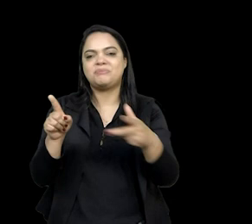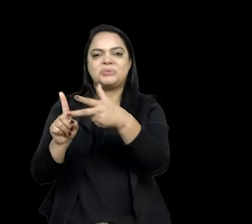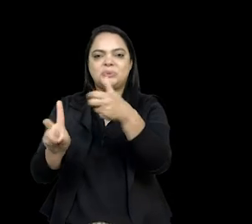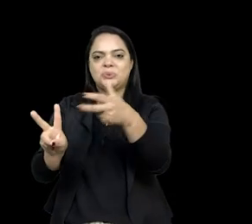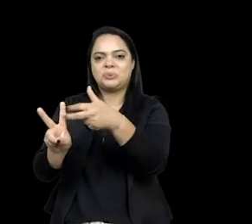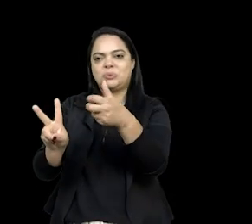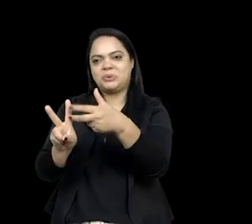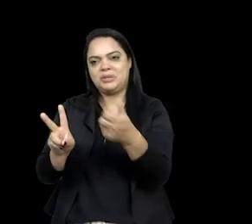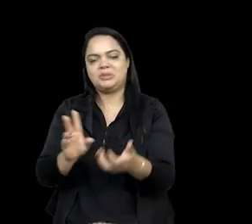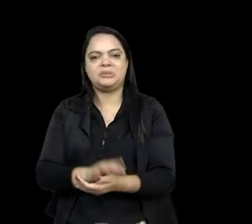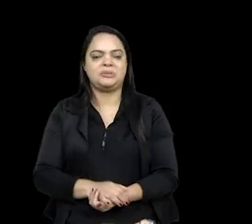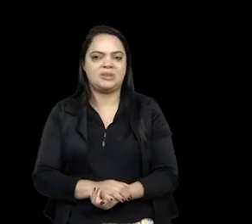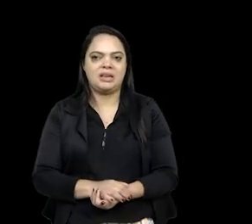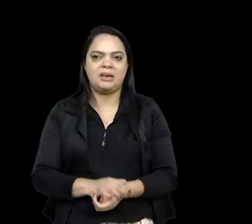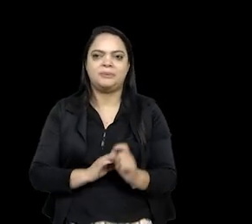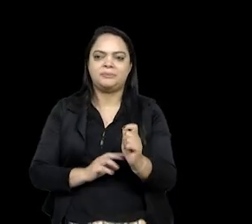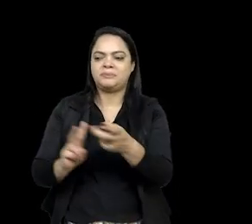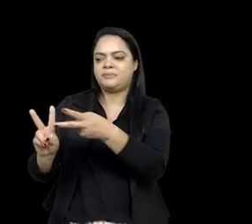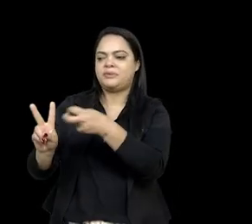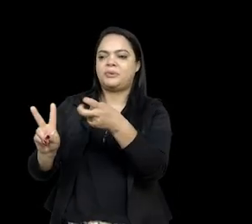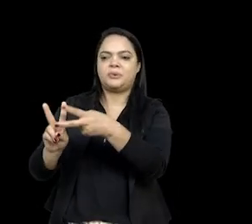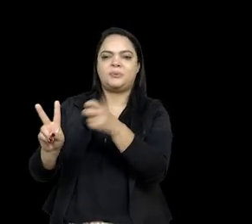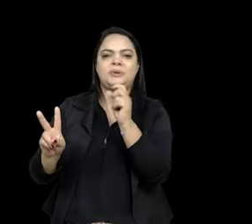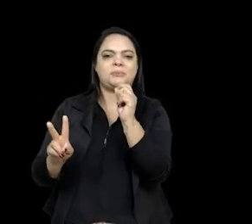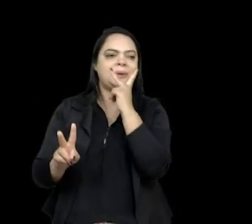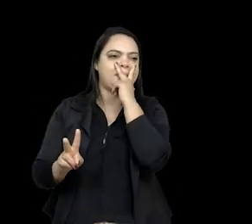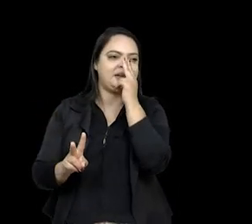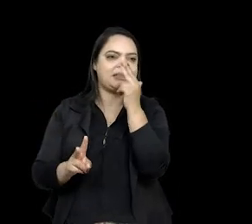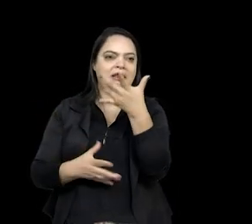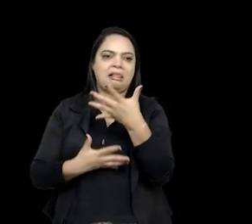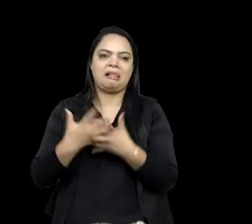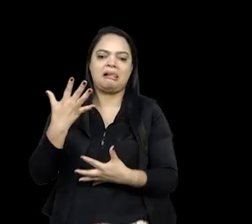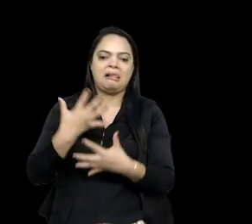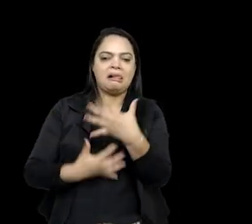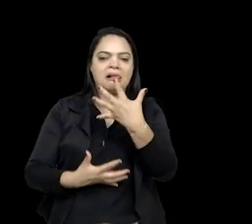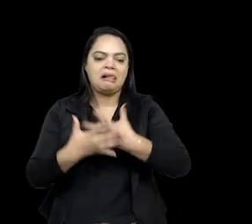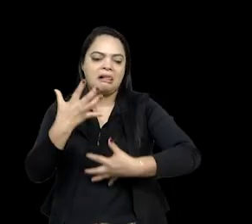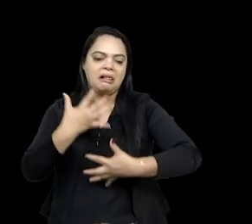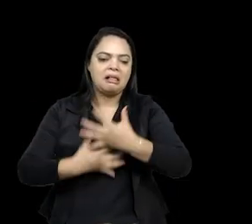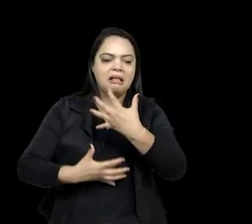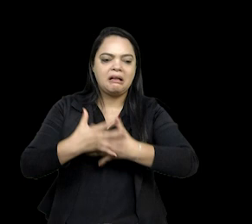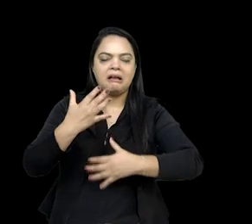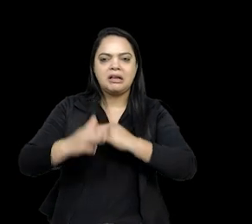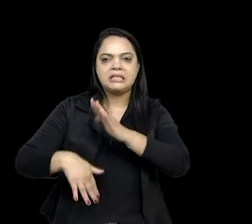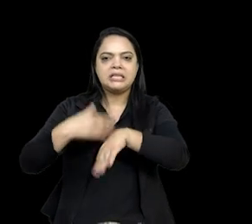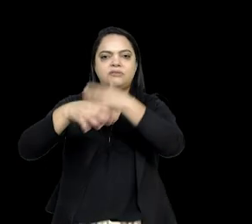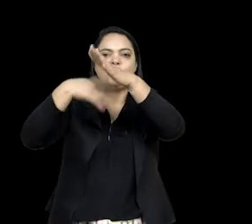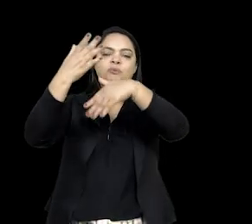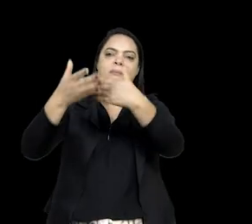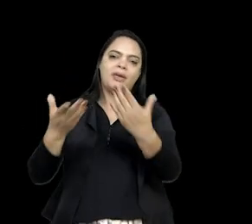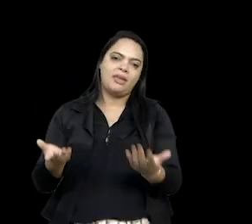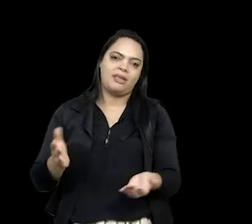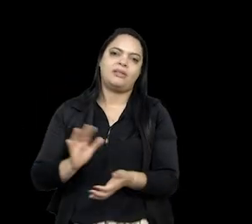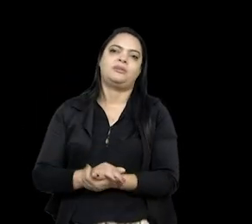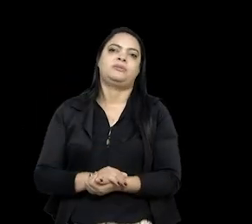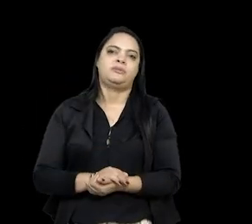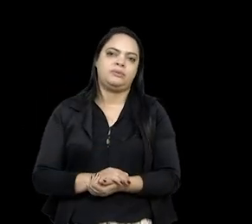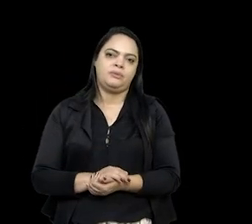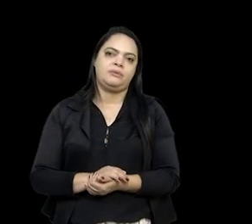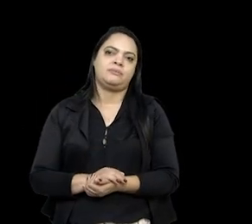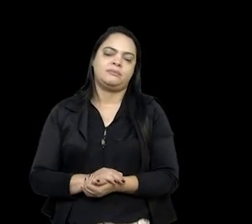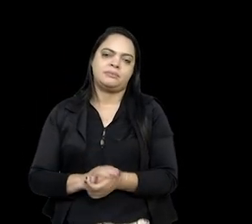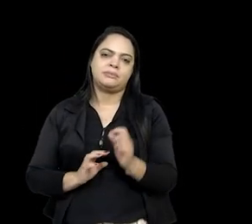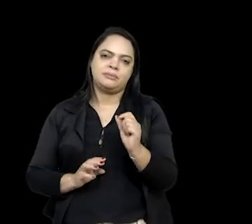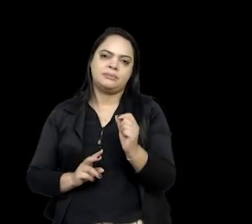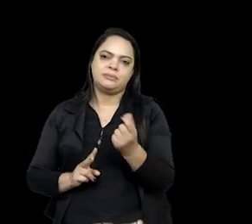indígena que é um atravanco para o desenvolvimento nacional, ele vai ser aquele que reivindica